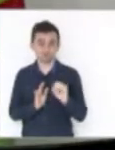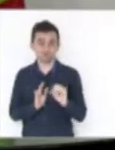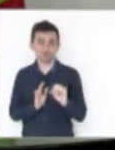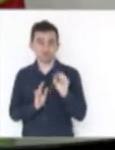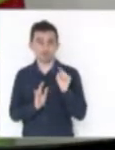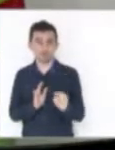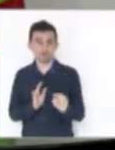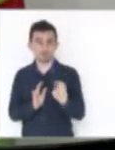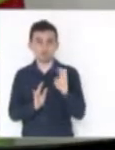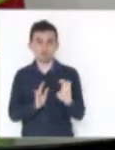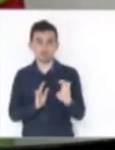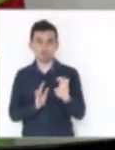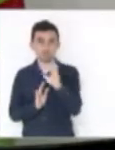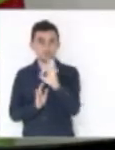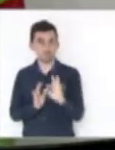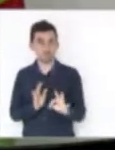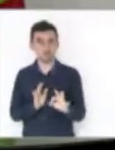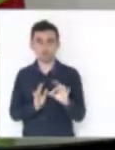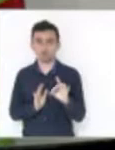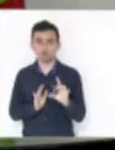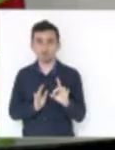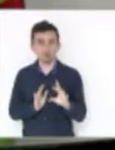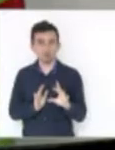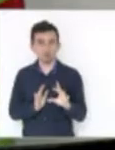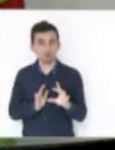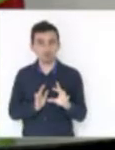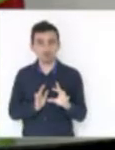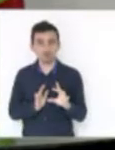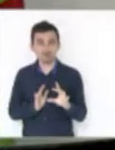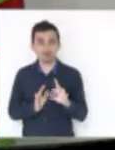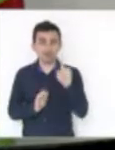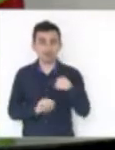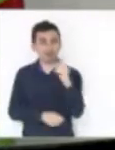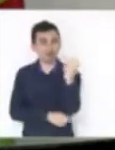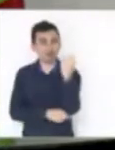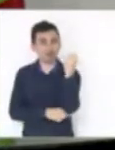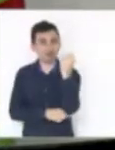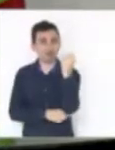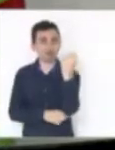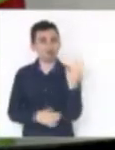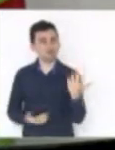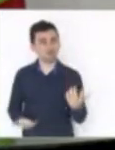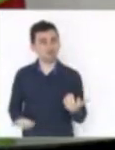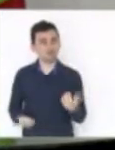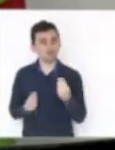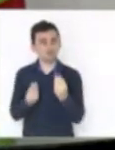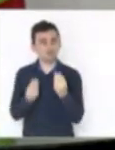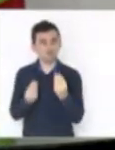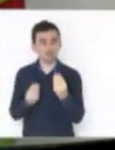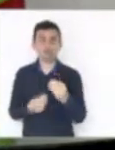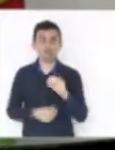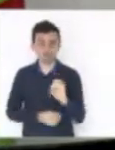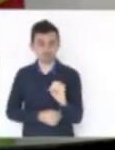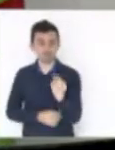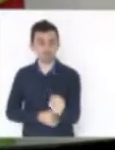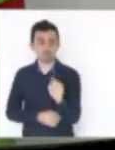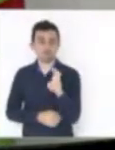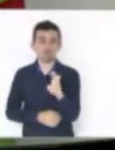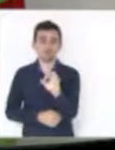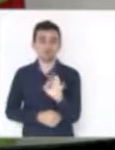,5%. É extremamente grave isso, apenas 0